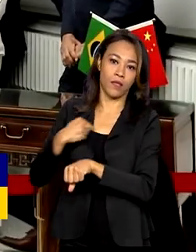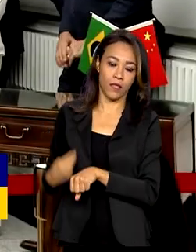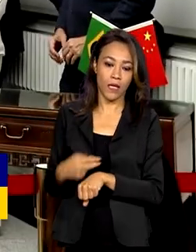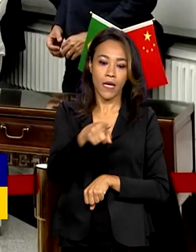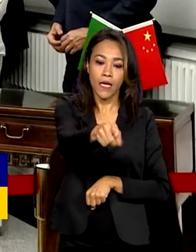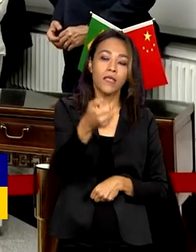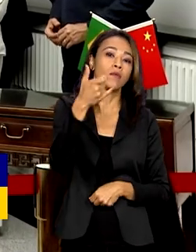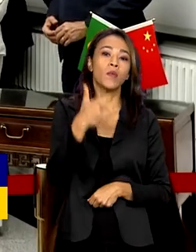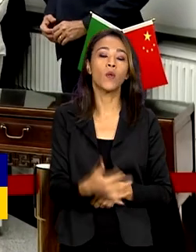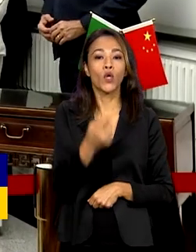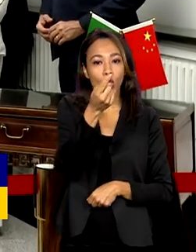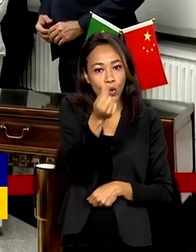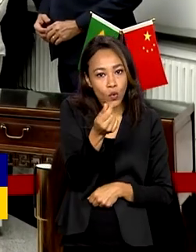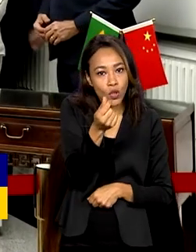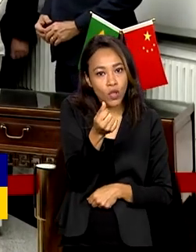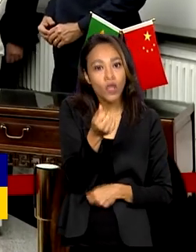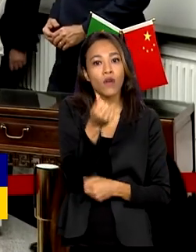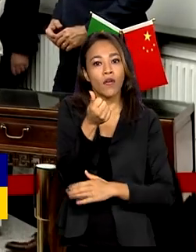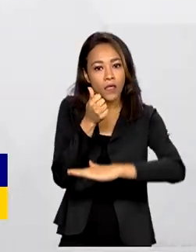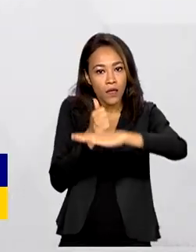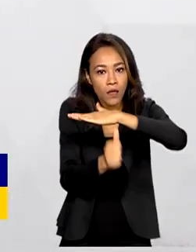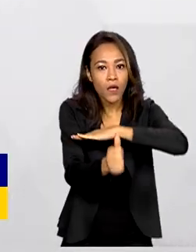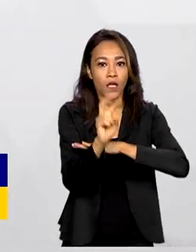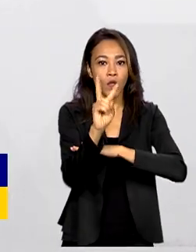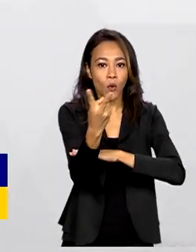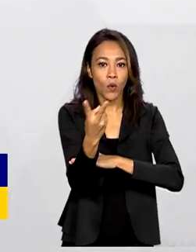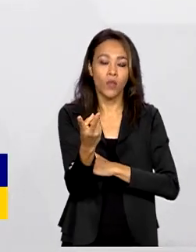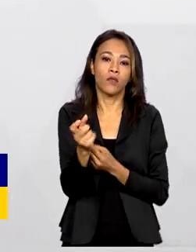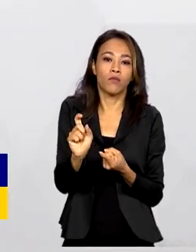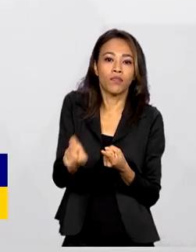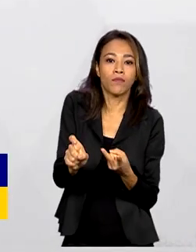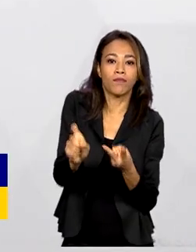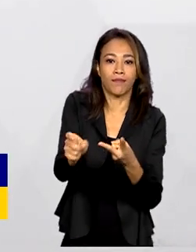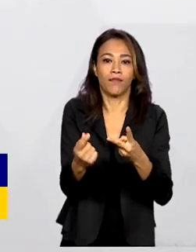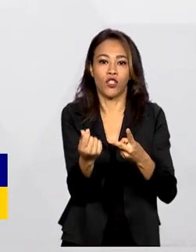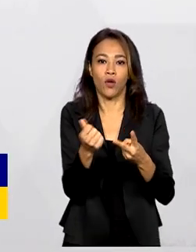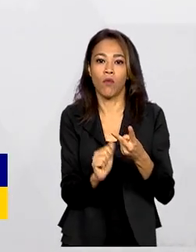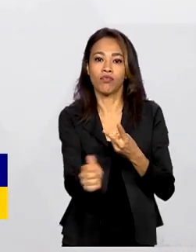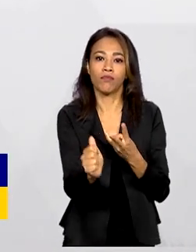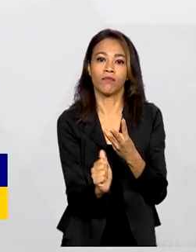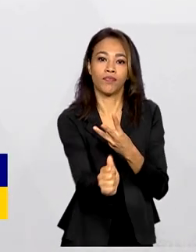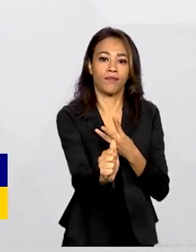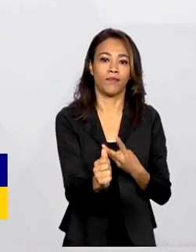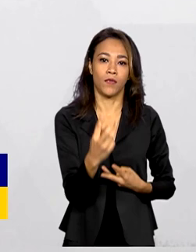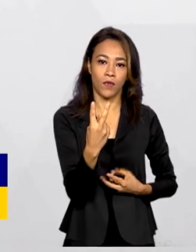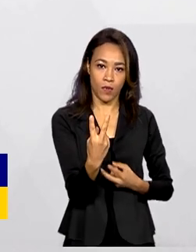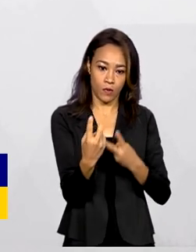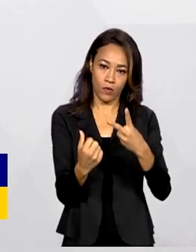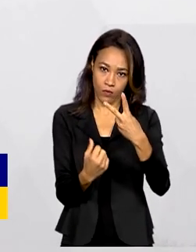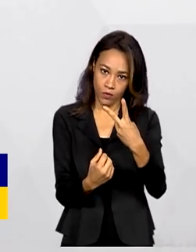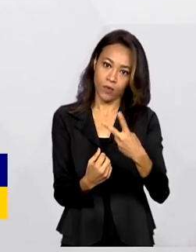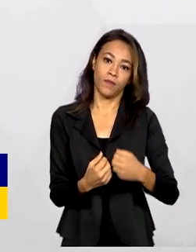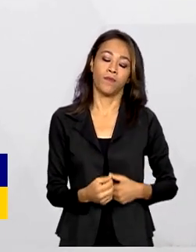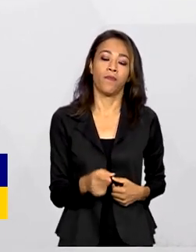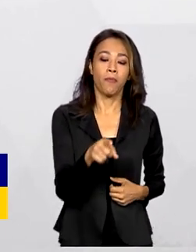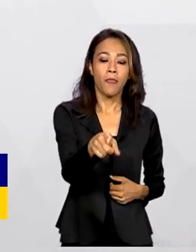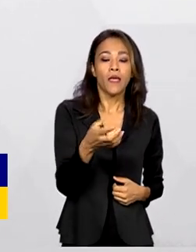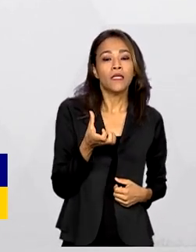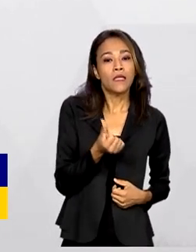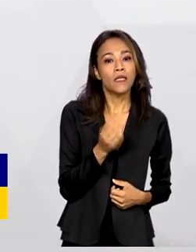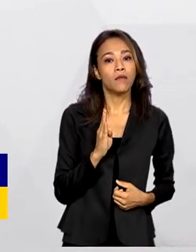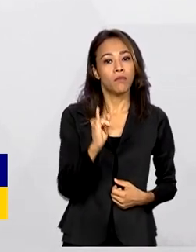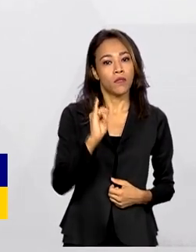recursos serão repassados em duas operações. Nós estamos mandando o primeiro empréstimo desses seis bilhões e meio que já estão